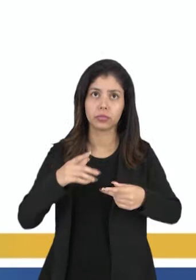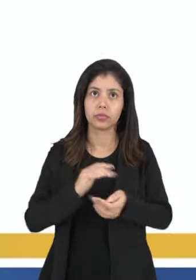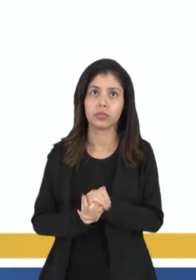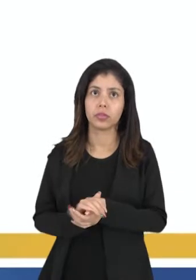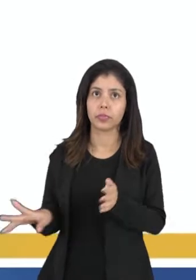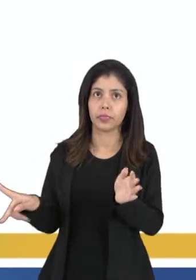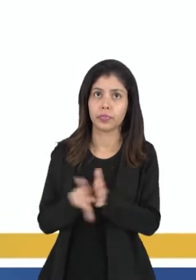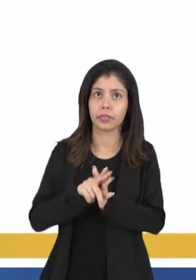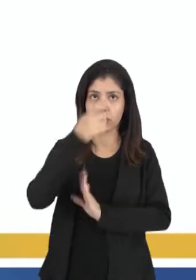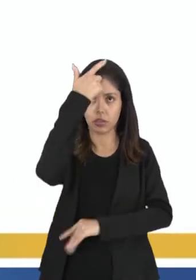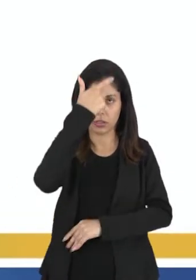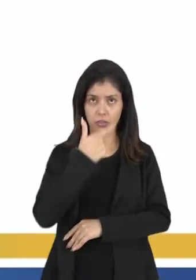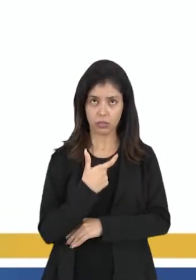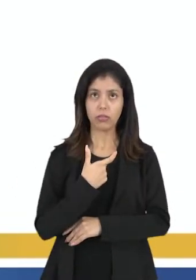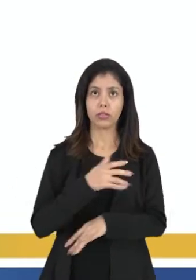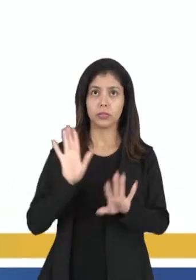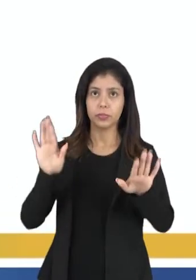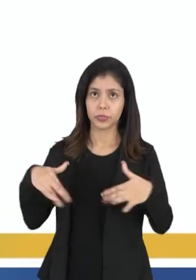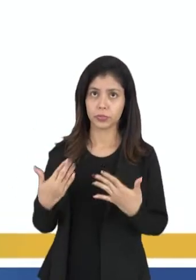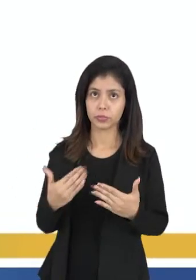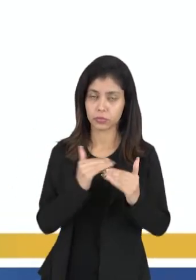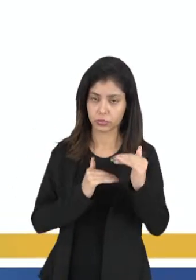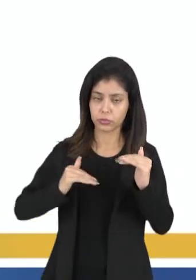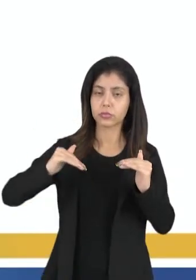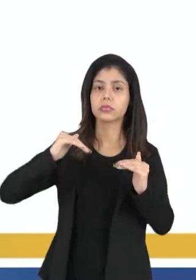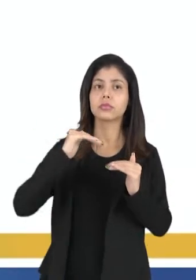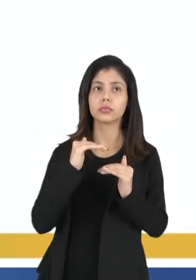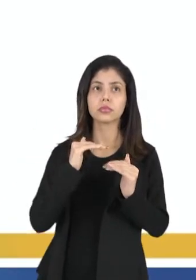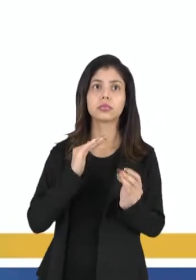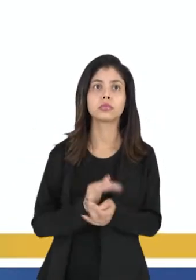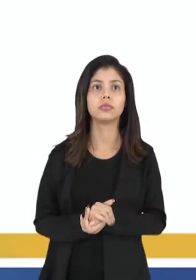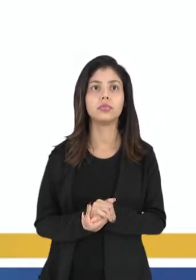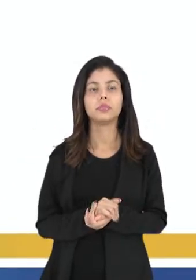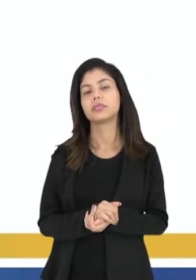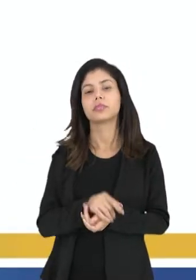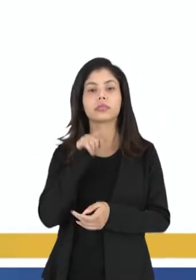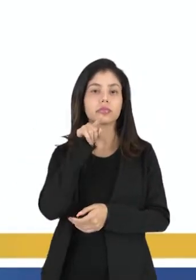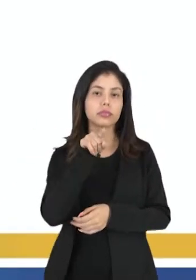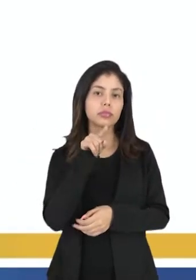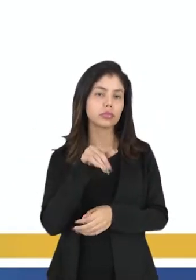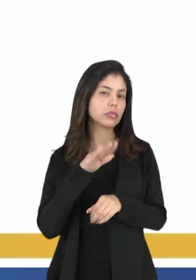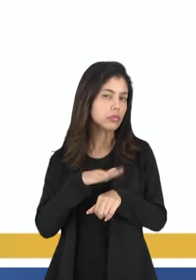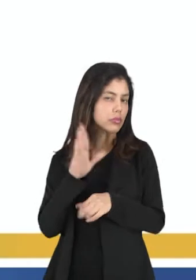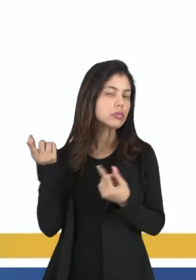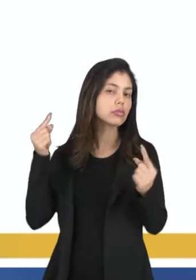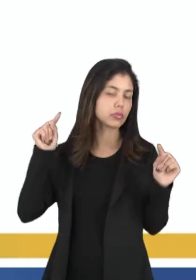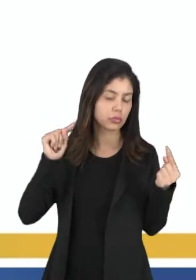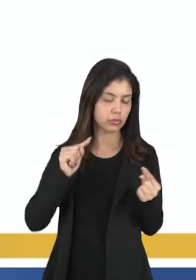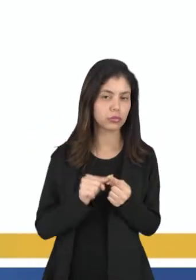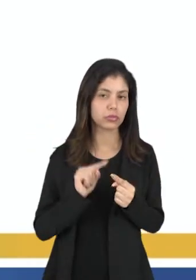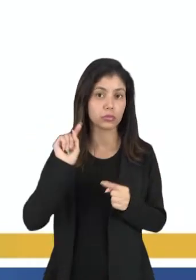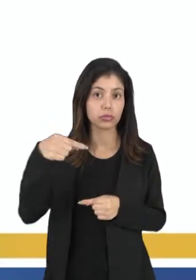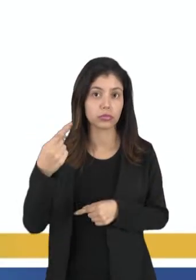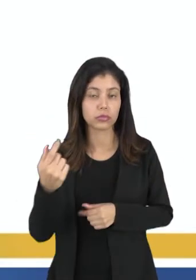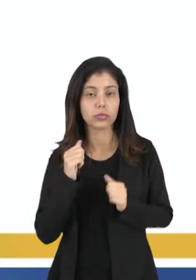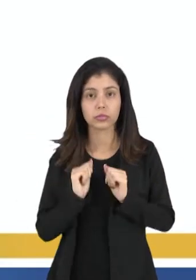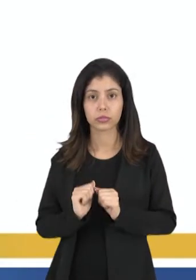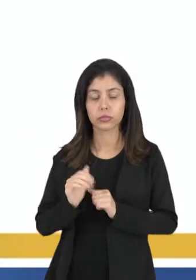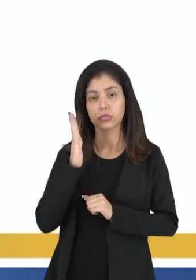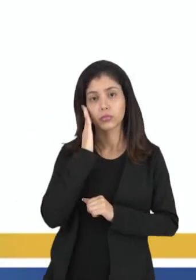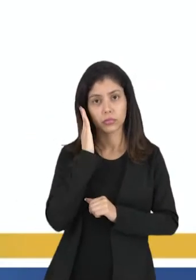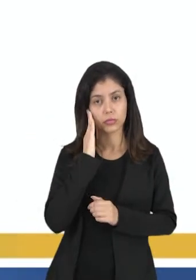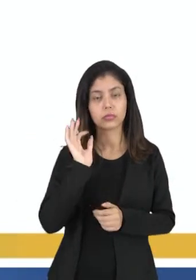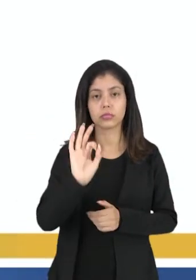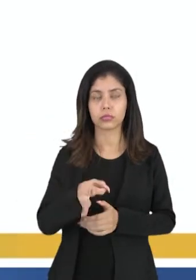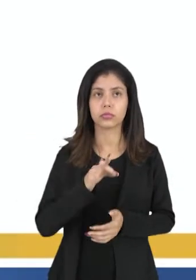si mesmo a lei a qual deve se submeter. Essa daí está mais próxima daquilo que a gente pode entender